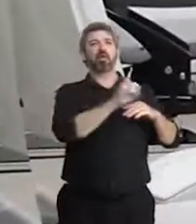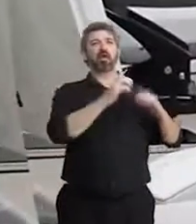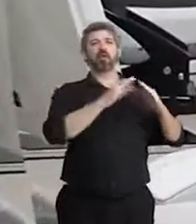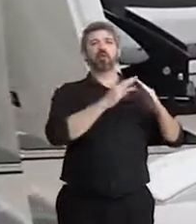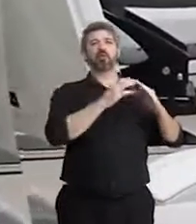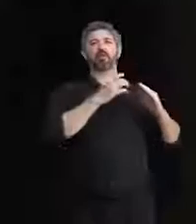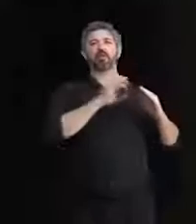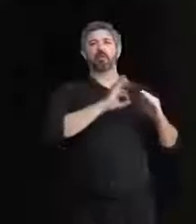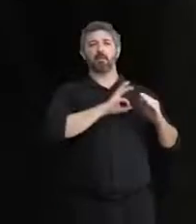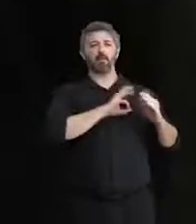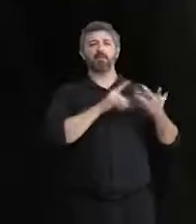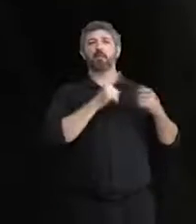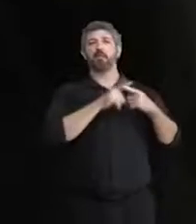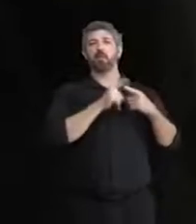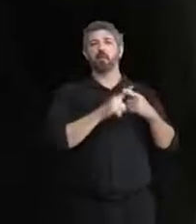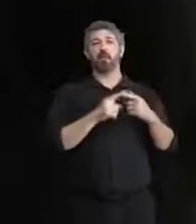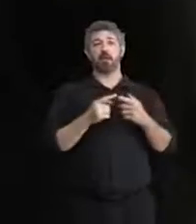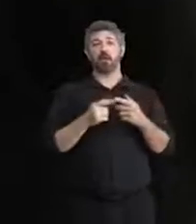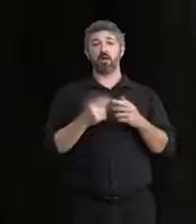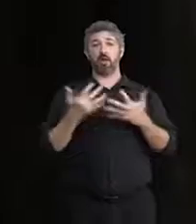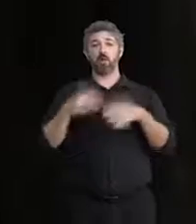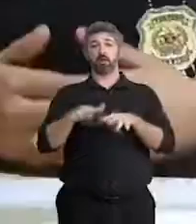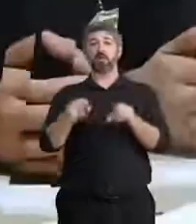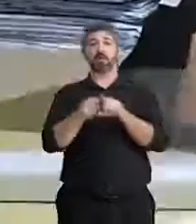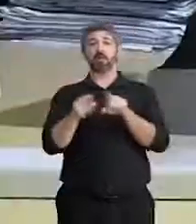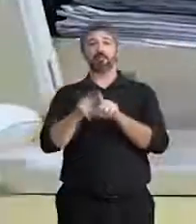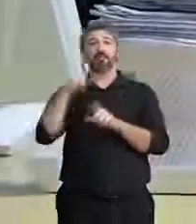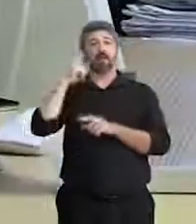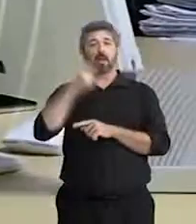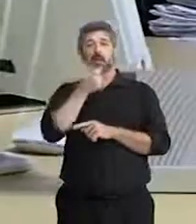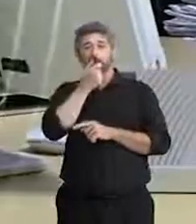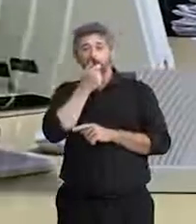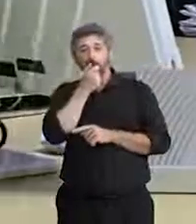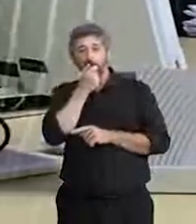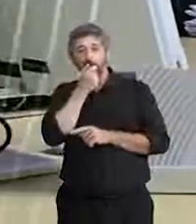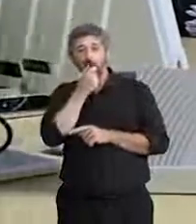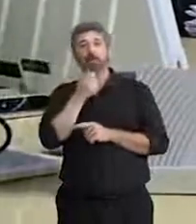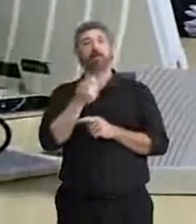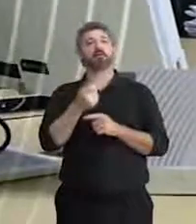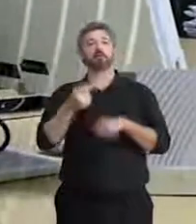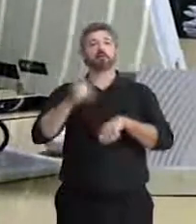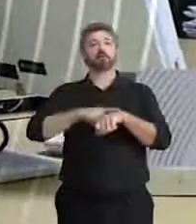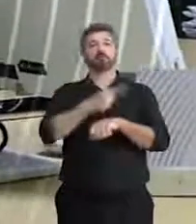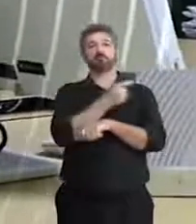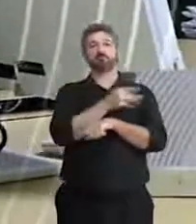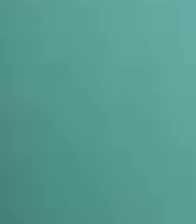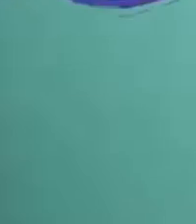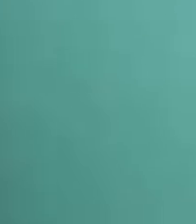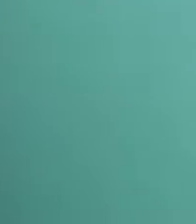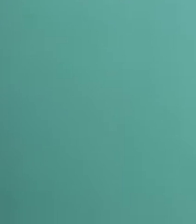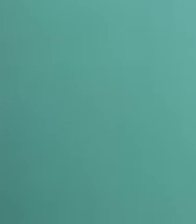o 31975954443.